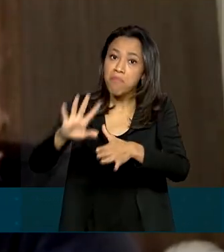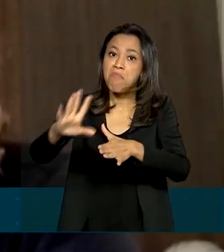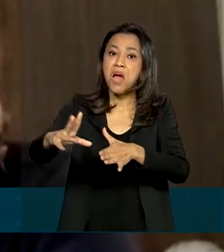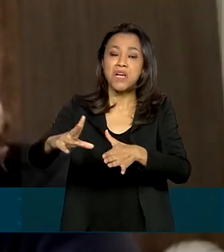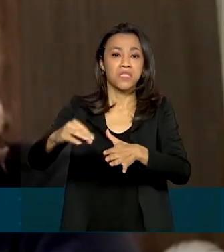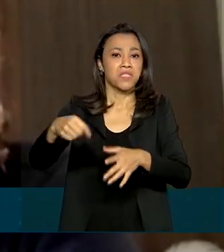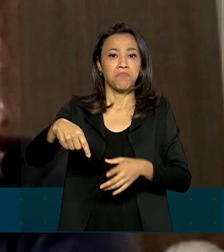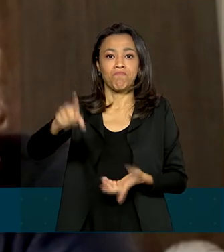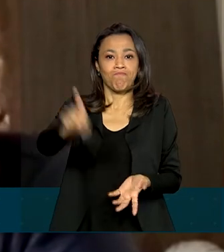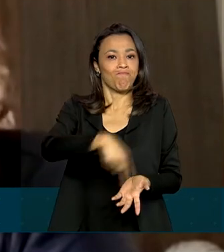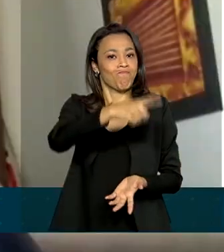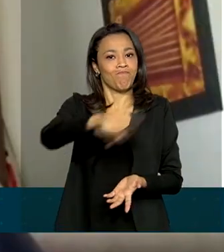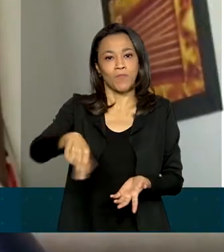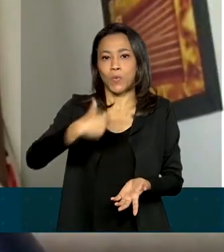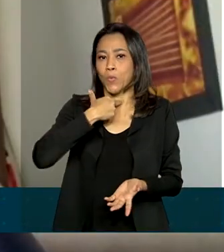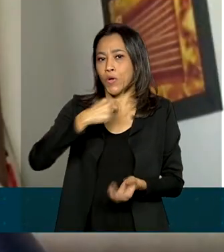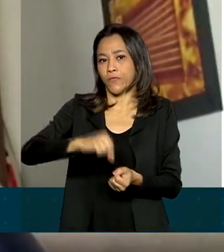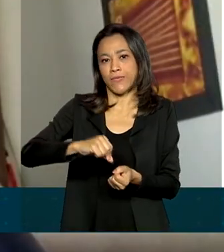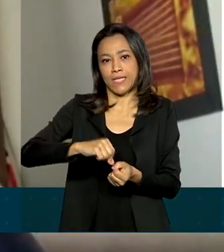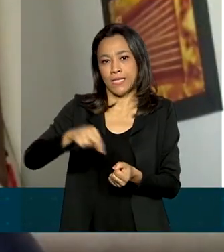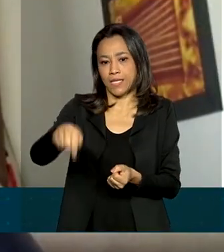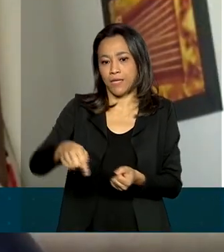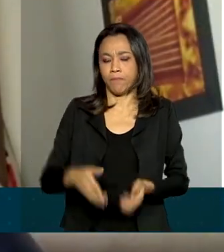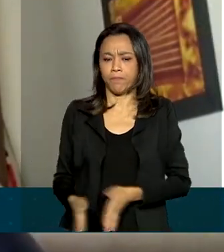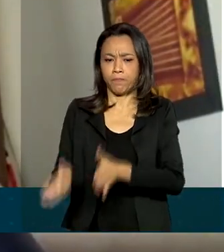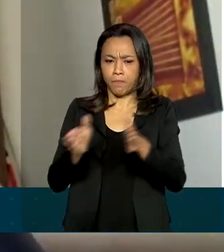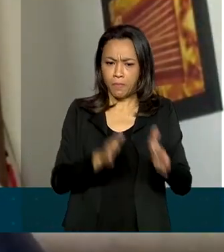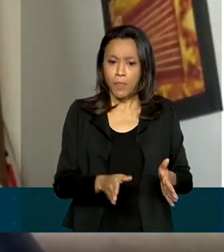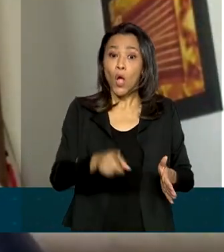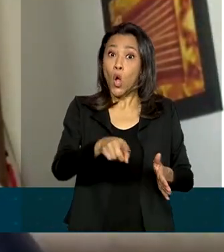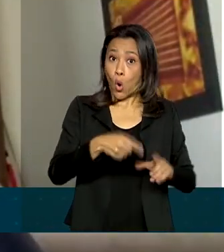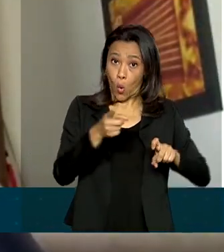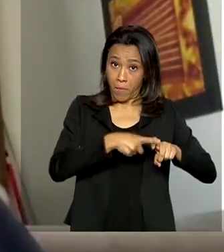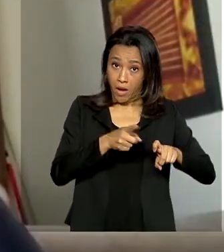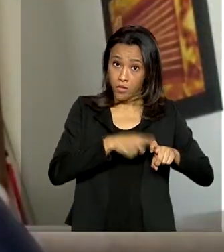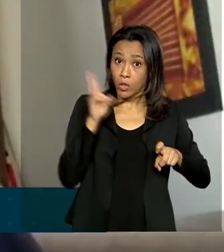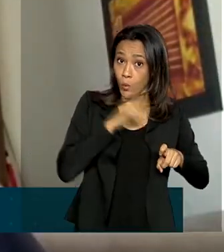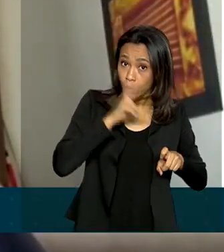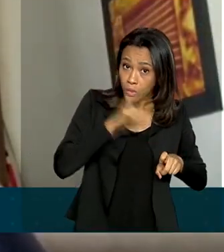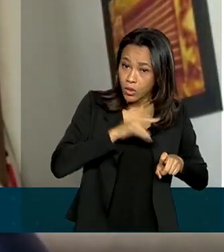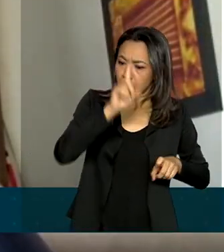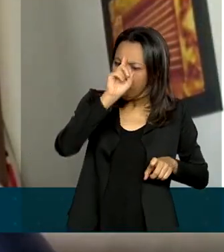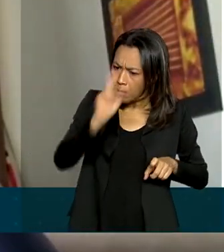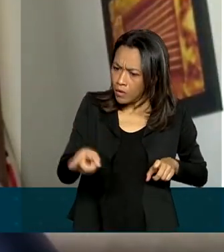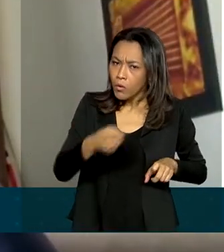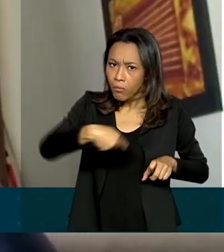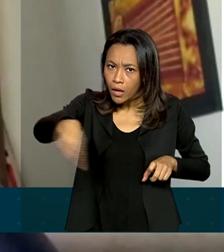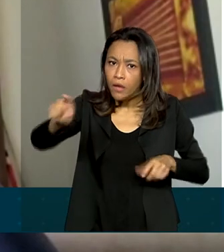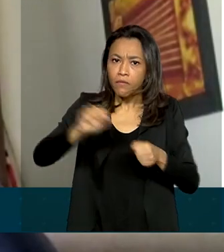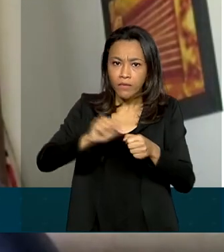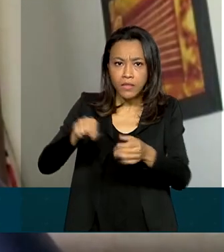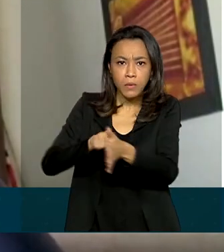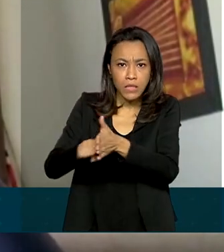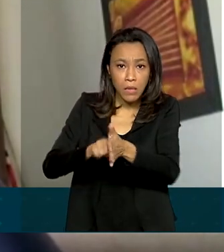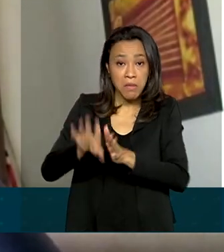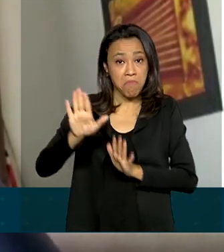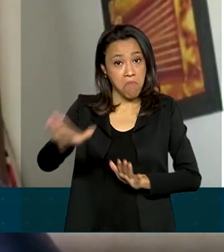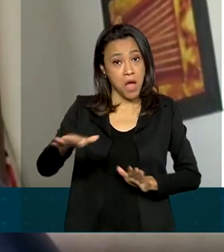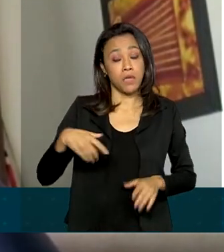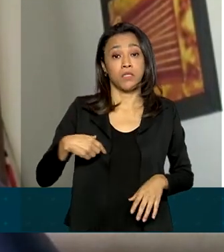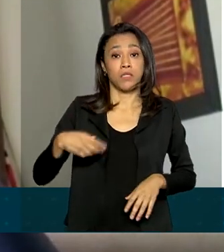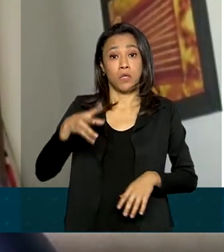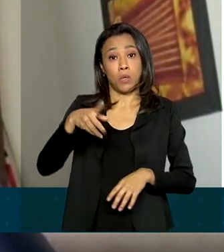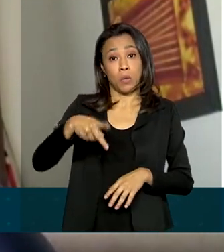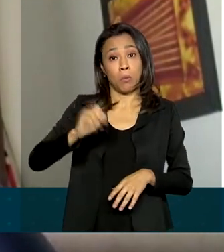negado pelo plano. O médico da emergência autorizou, encaminhou para fazer o exame e o plano de saúde não